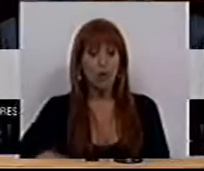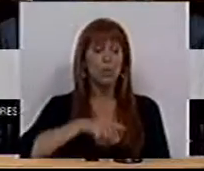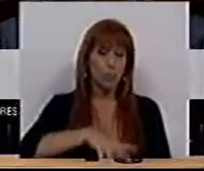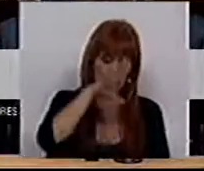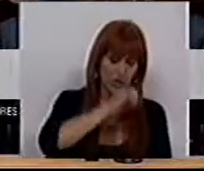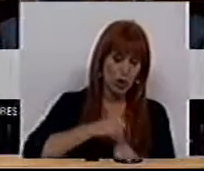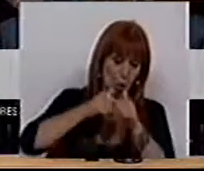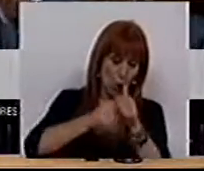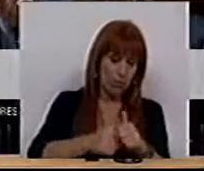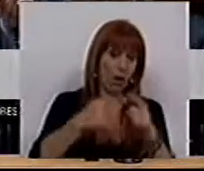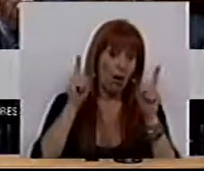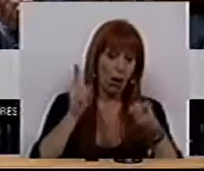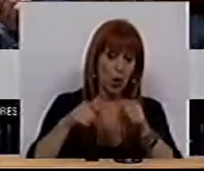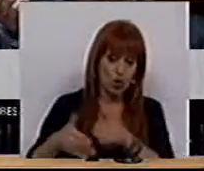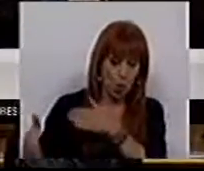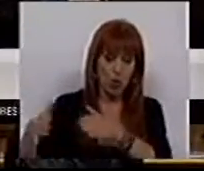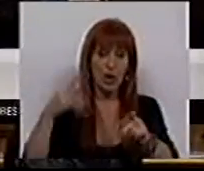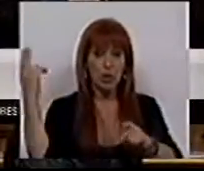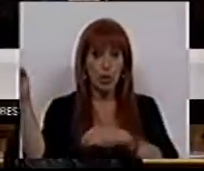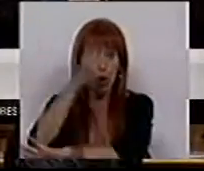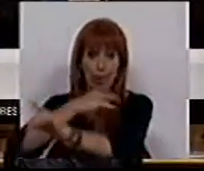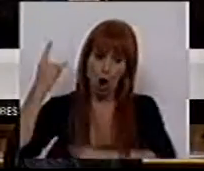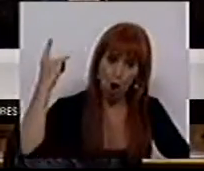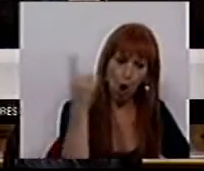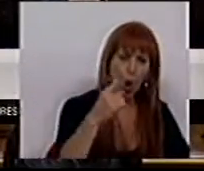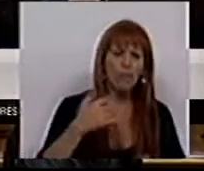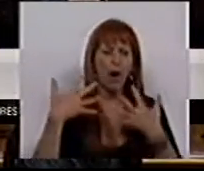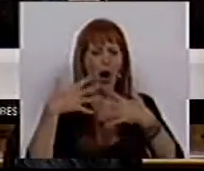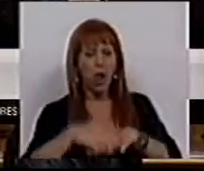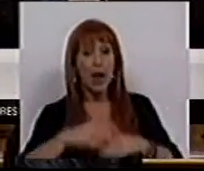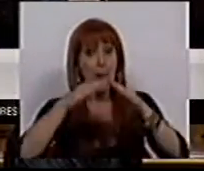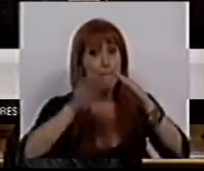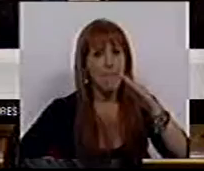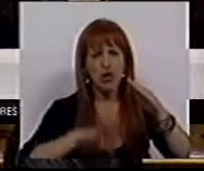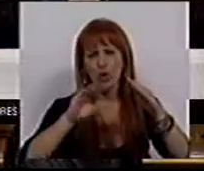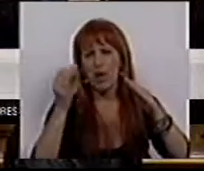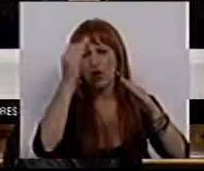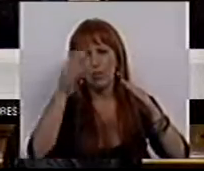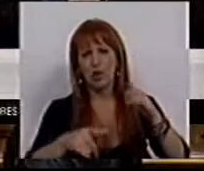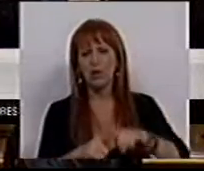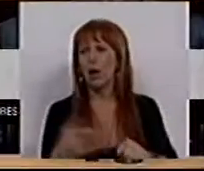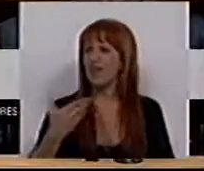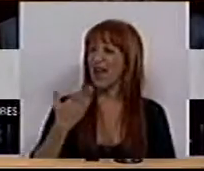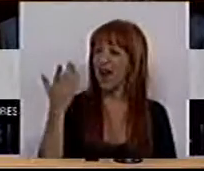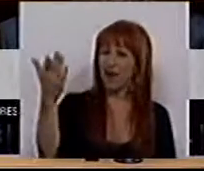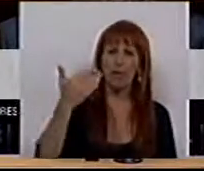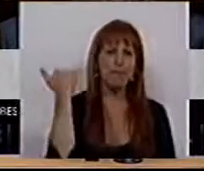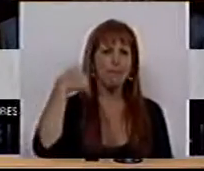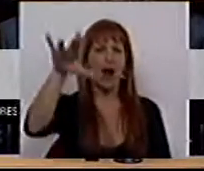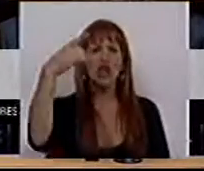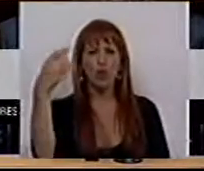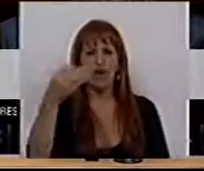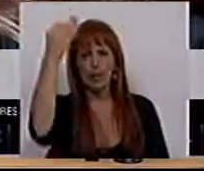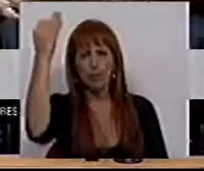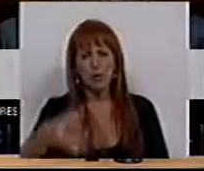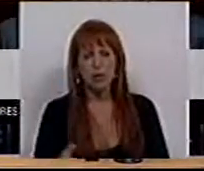Governo, cumprindo, aliás, uma orientação da União Europeia, vai integrar menos de 10%. Fica a dever a mais de